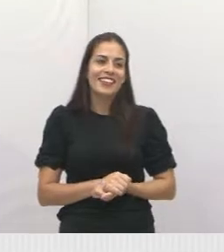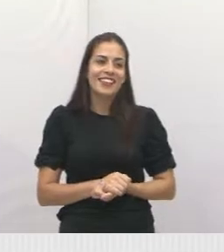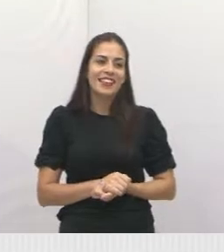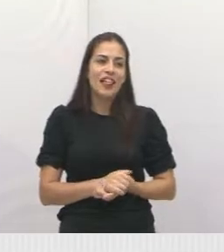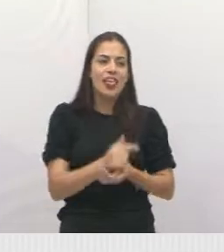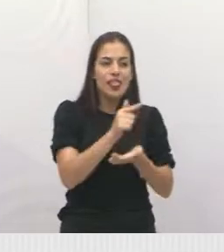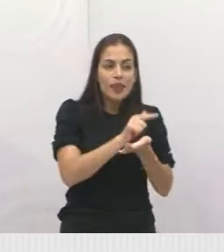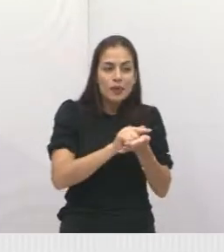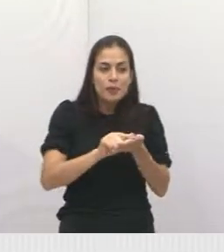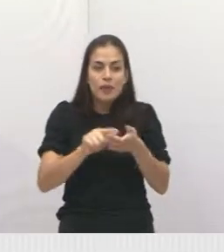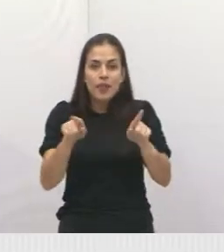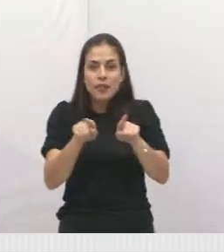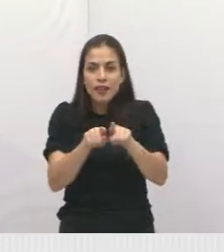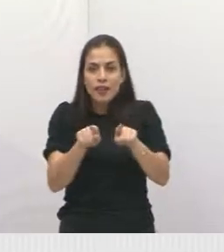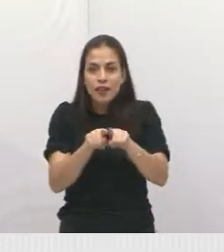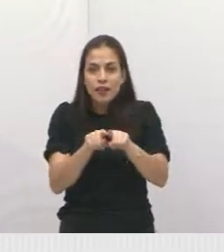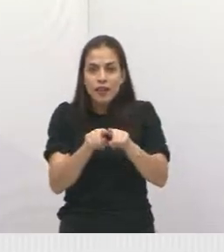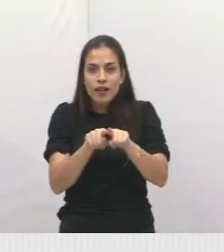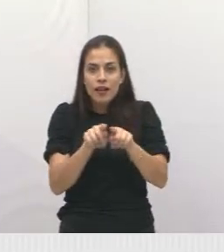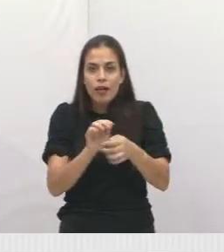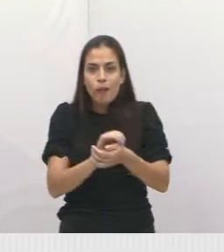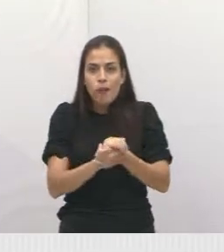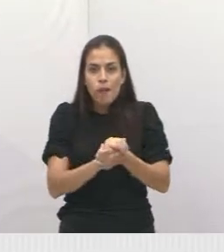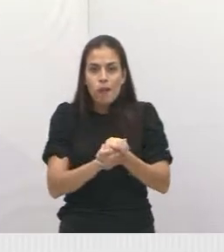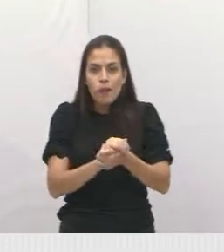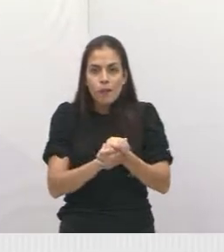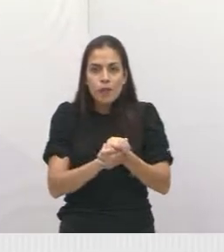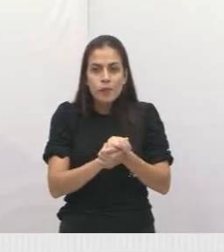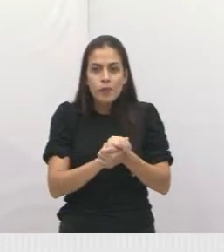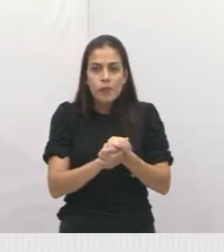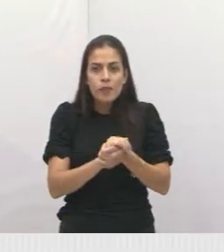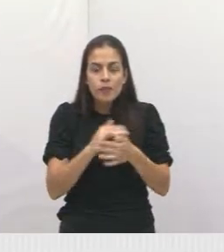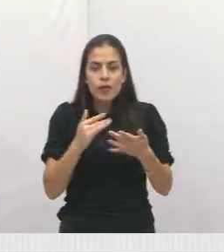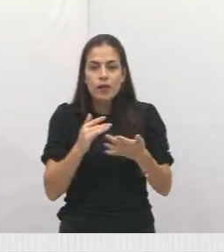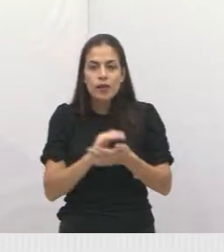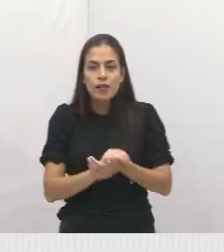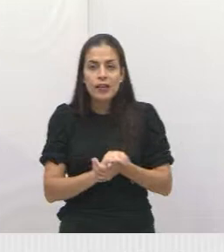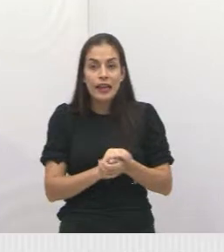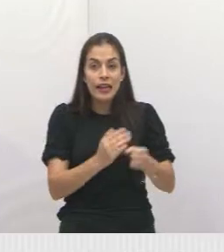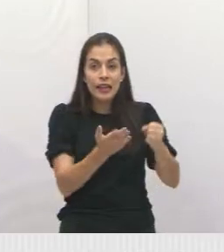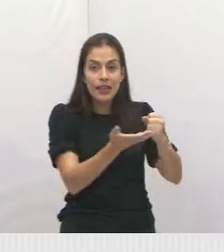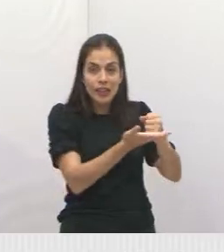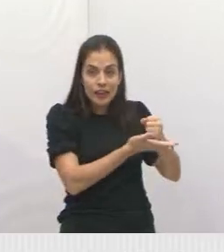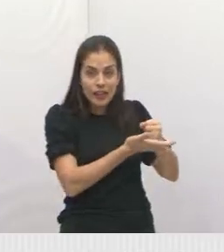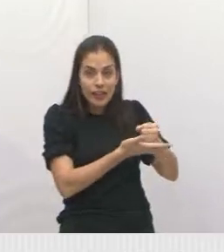Limpeza aí também, ó. Muito mato, beirando a calçada. Está difícil.